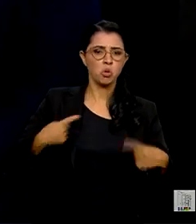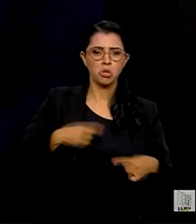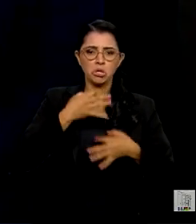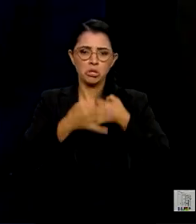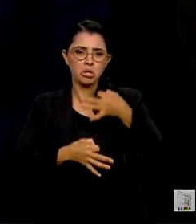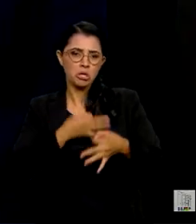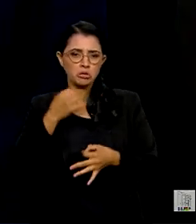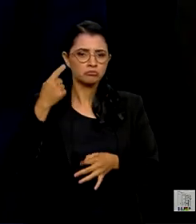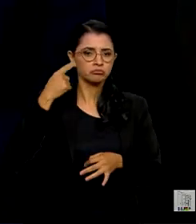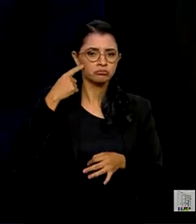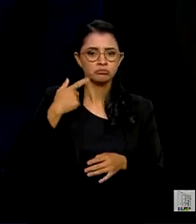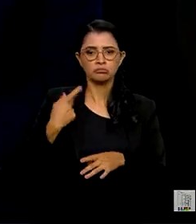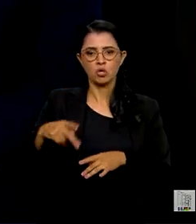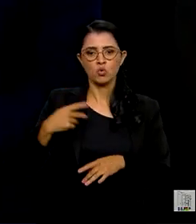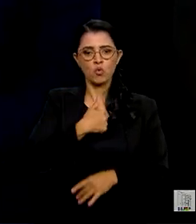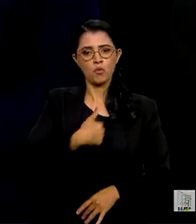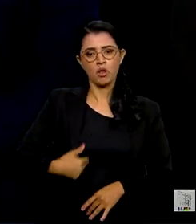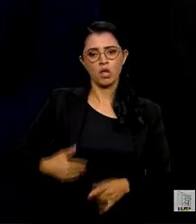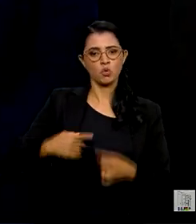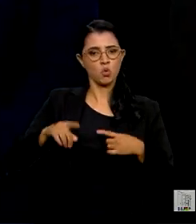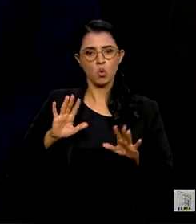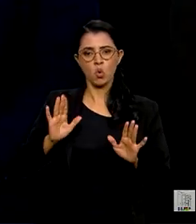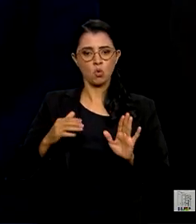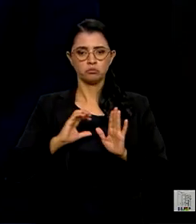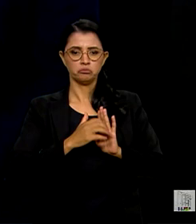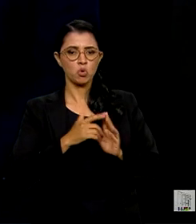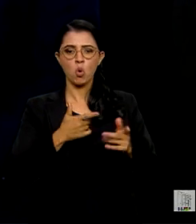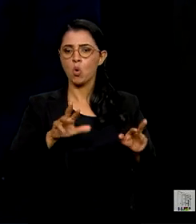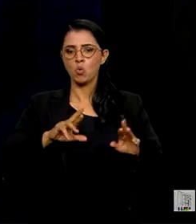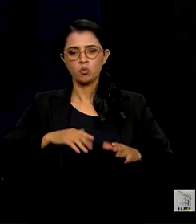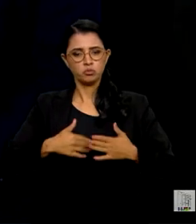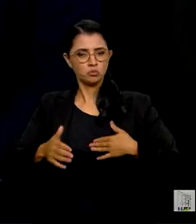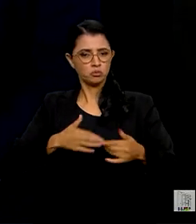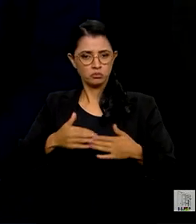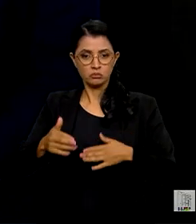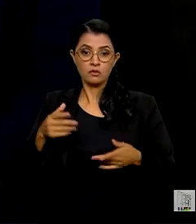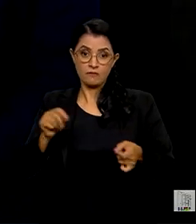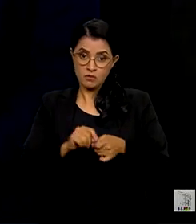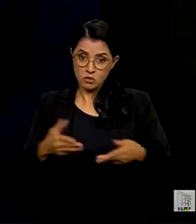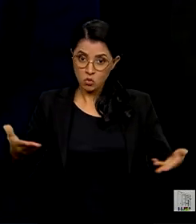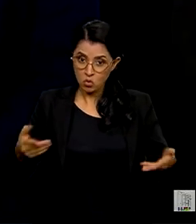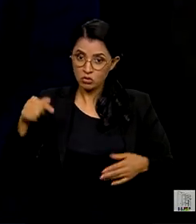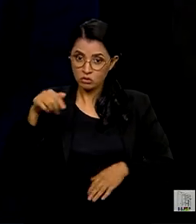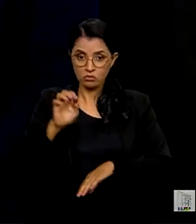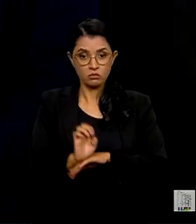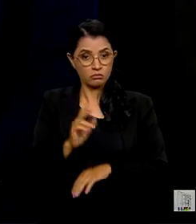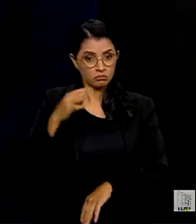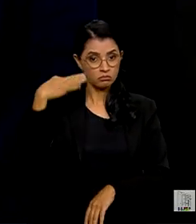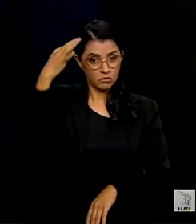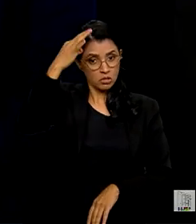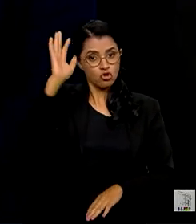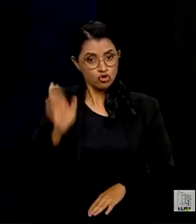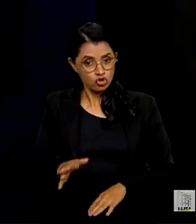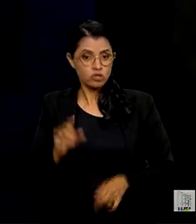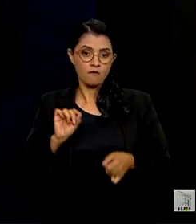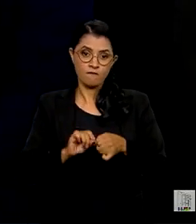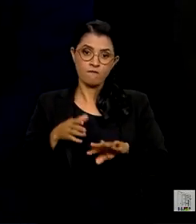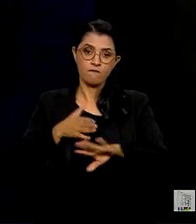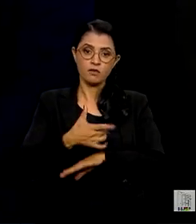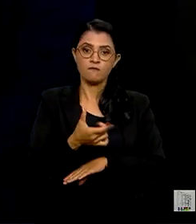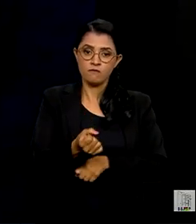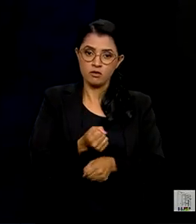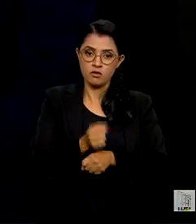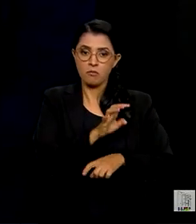orientação ideológica do governador. Isso que nós estamos fazendo hoje no Espírito Santo, eu já fiz em 20 estados.